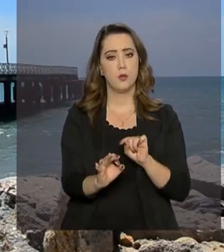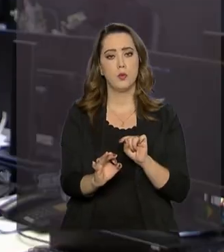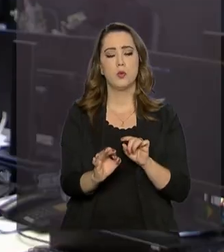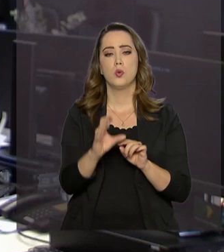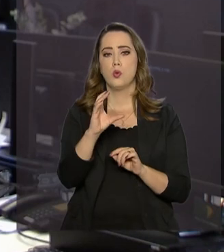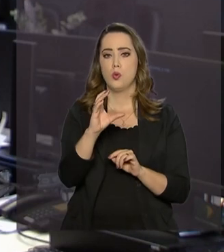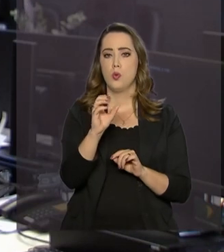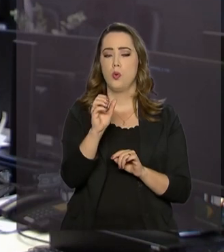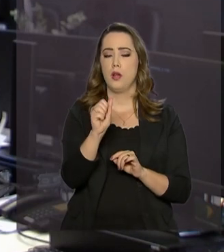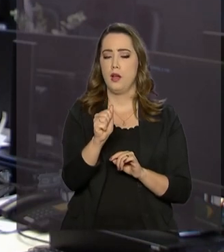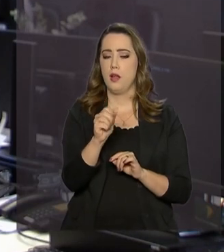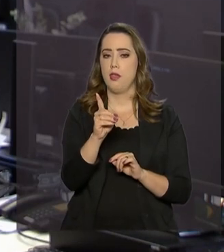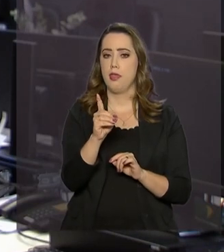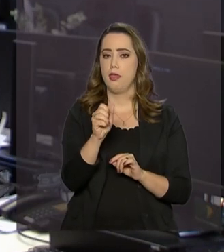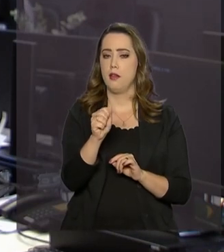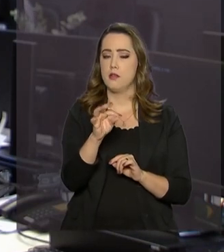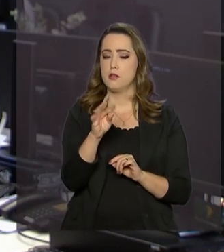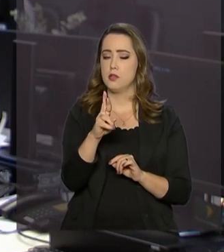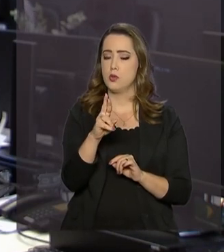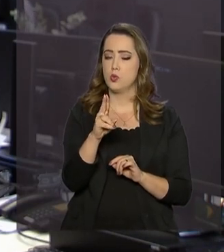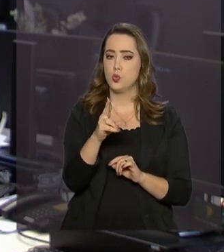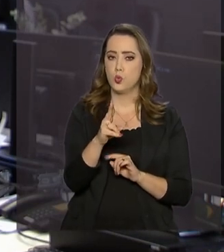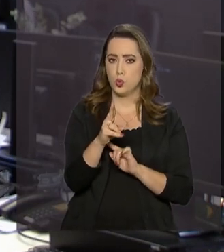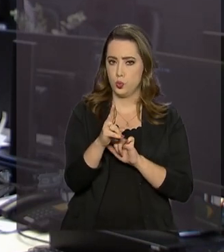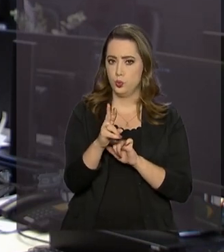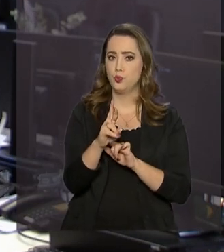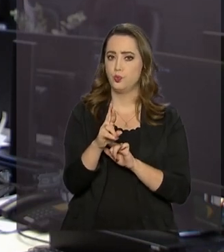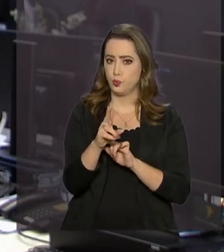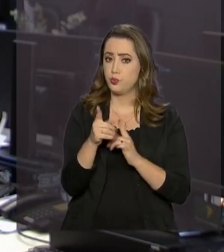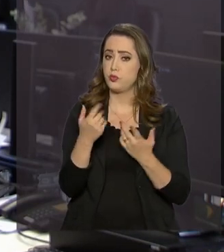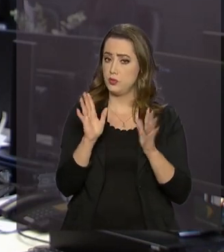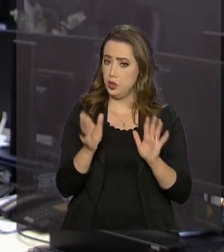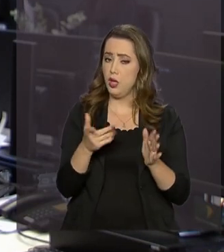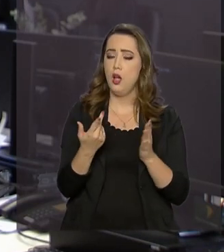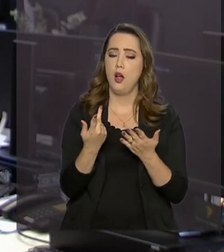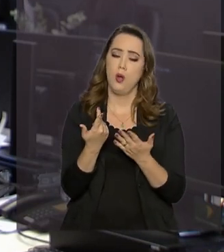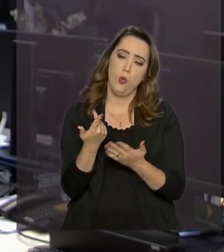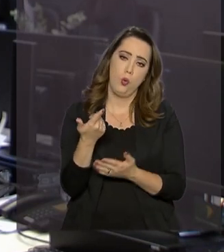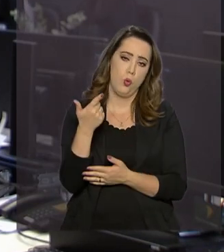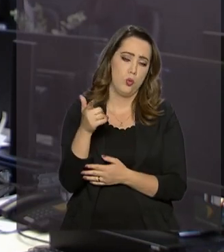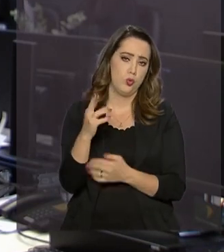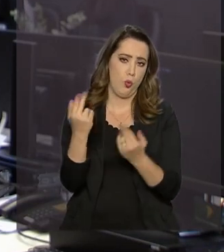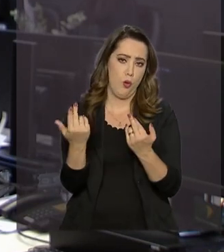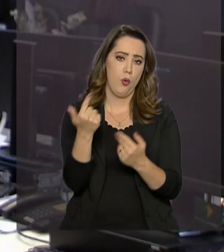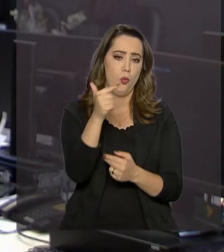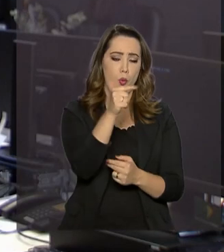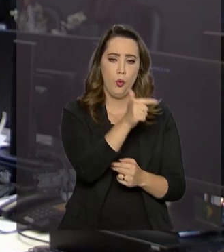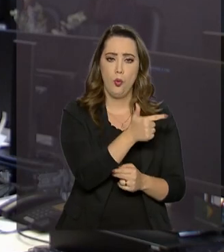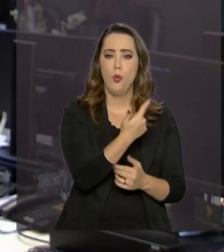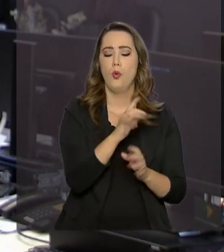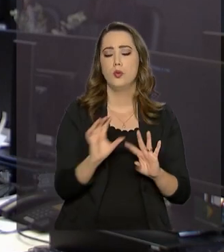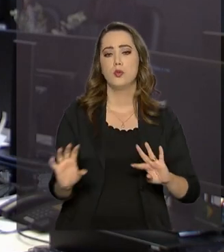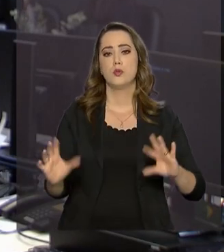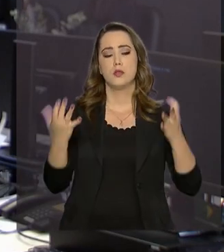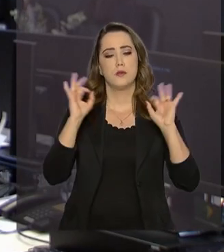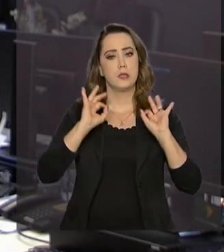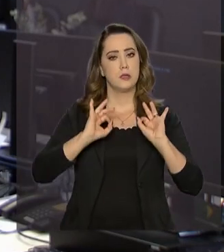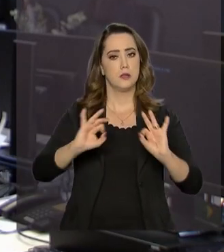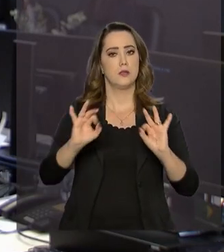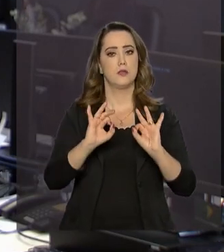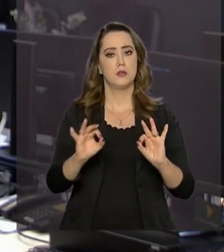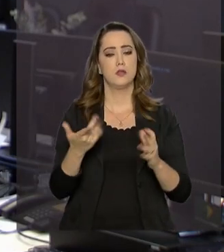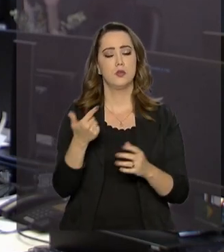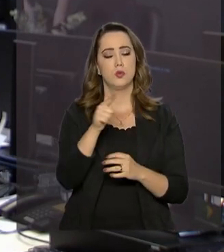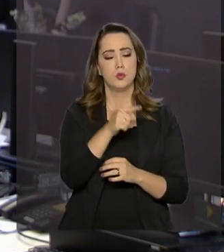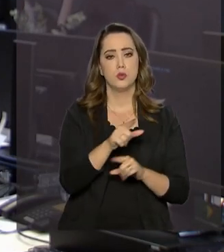Cadastur. Essa mesma exigência já foi feita em relação a outros eventos de grande porte, como shows de rock e competições de